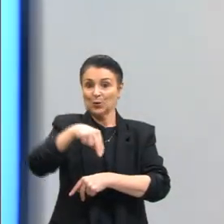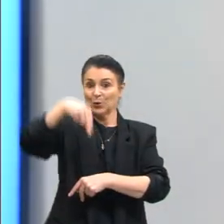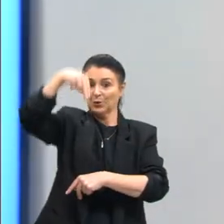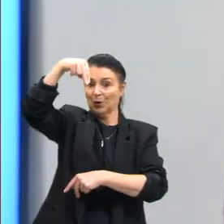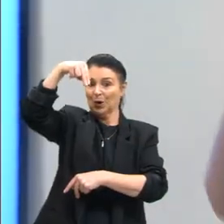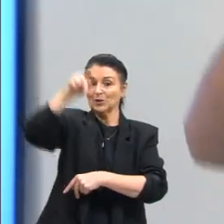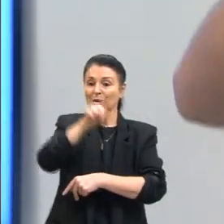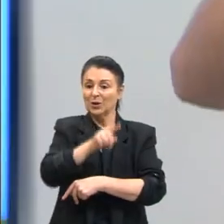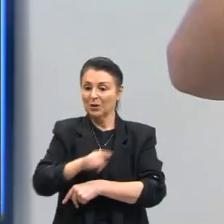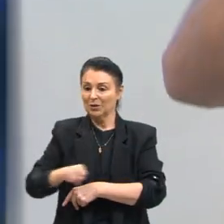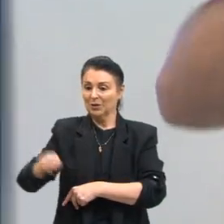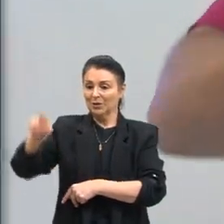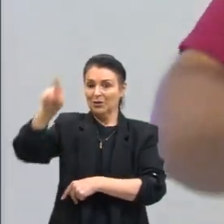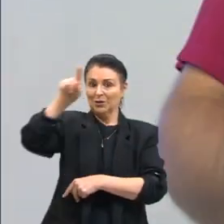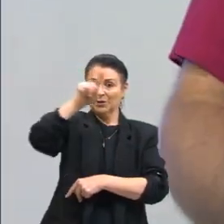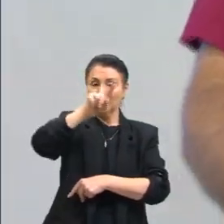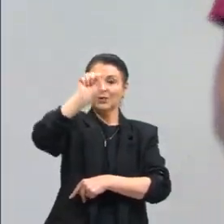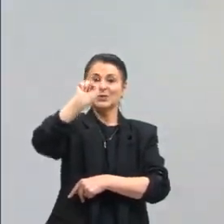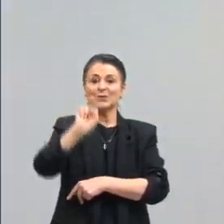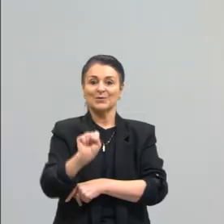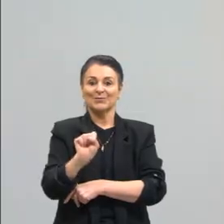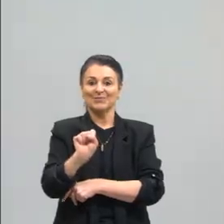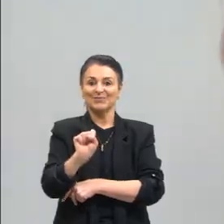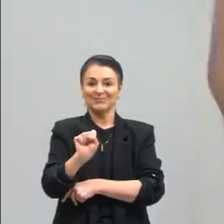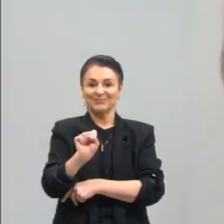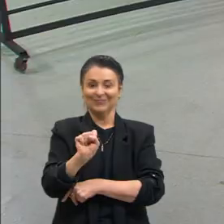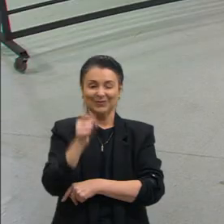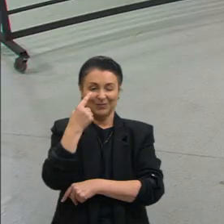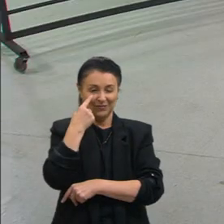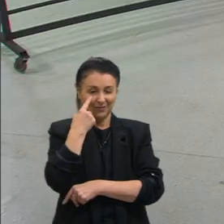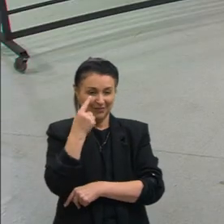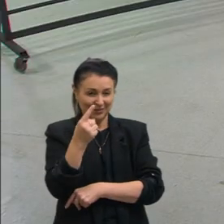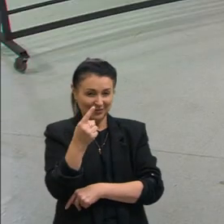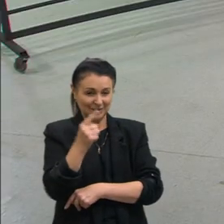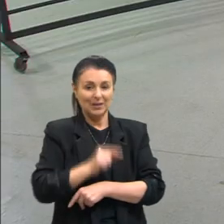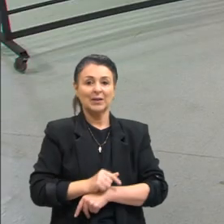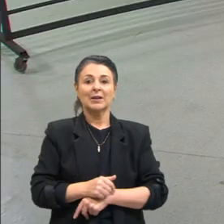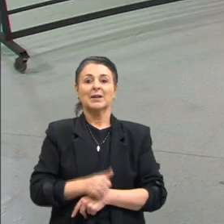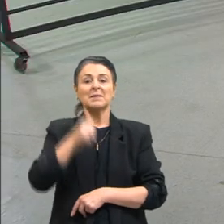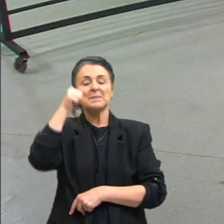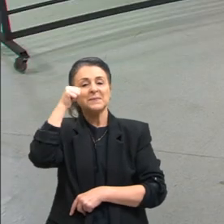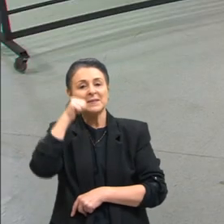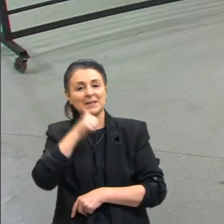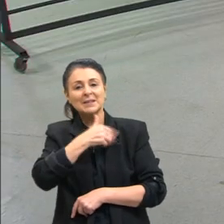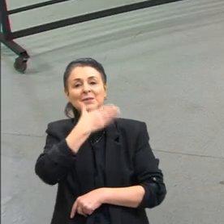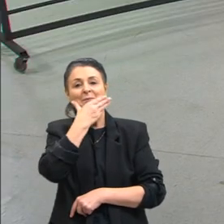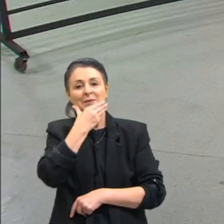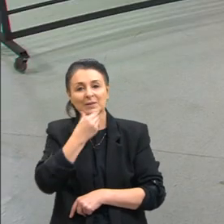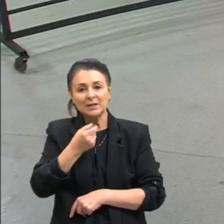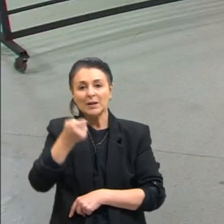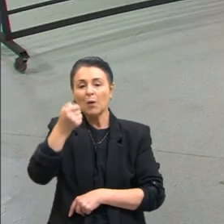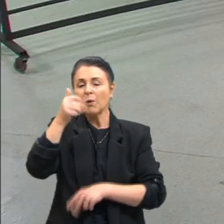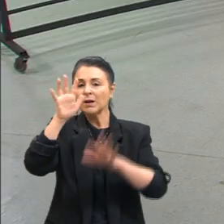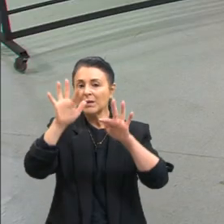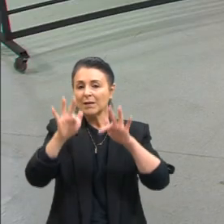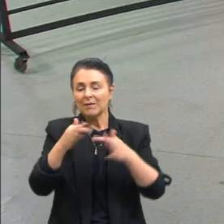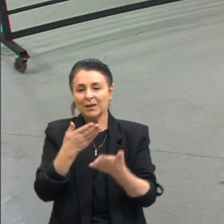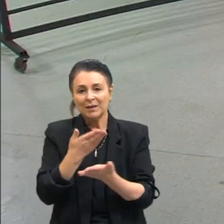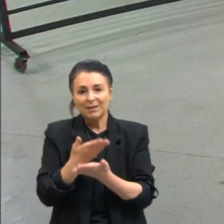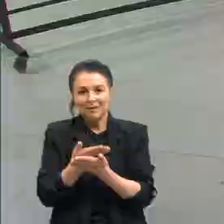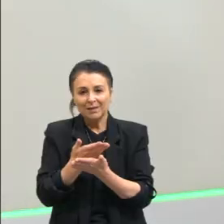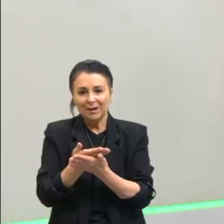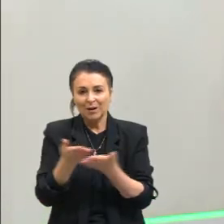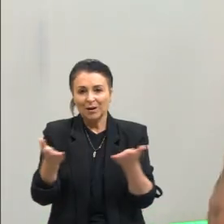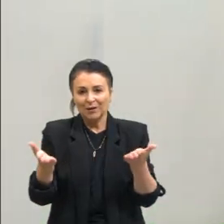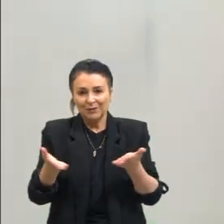anti-horário. Ah, consegui. Pronto. Certo? Meninos e meninas, vamos então encerrando a nossa aulinha aqui, tá?